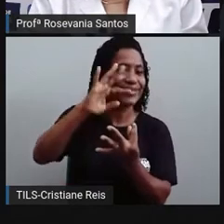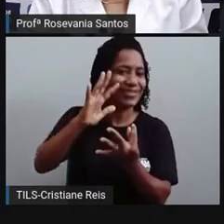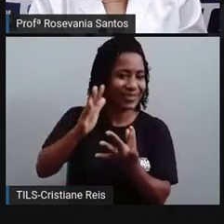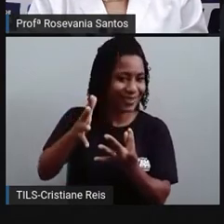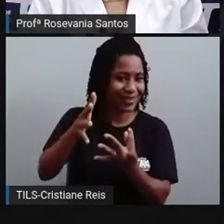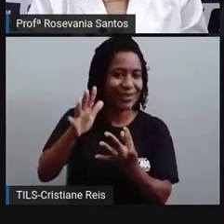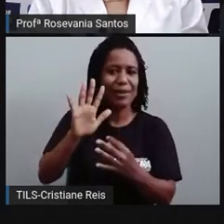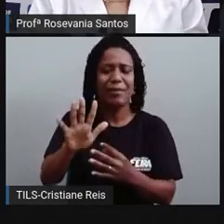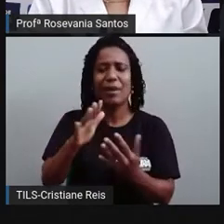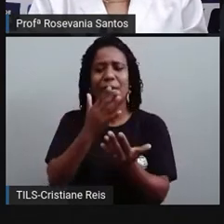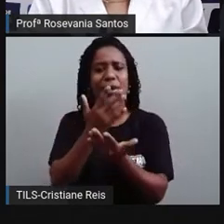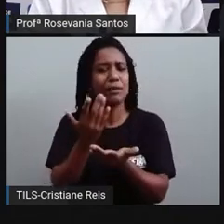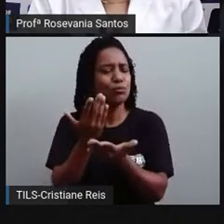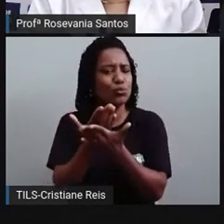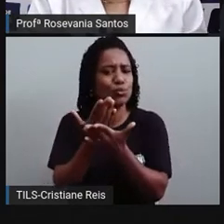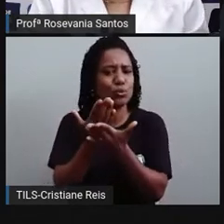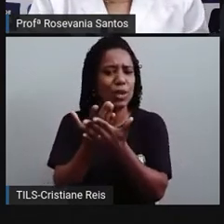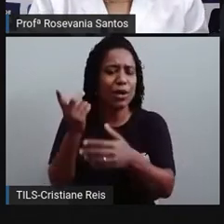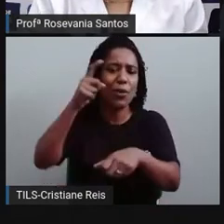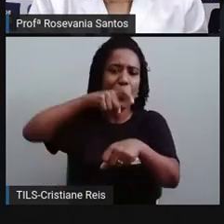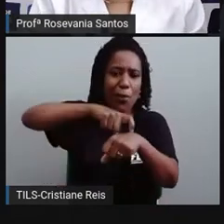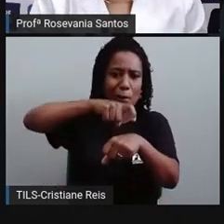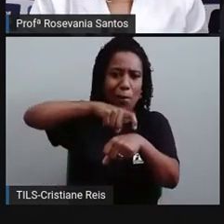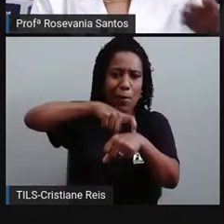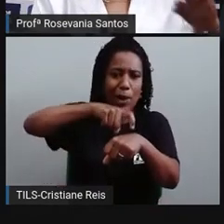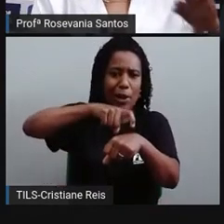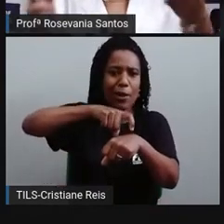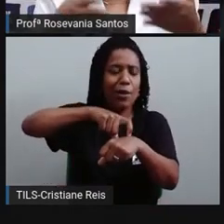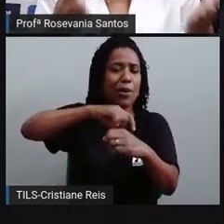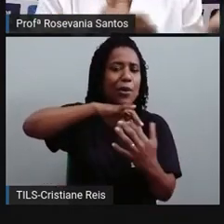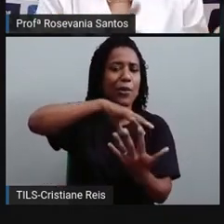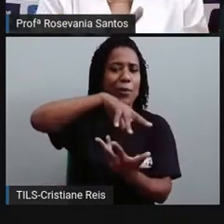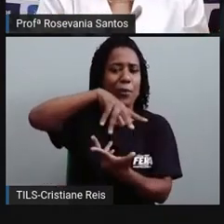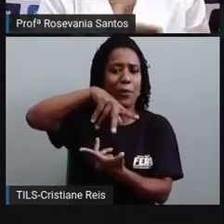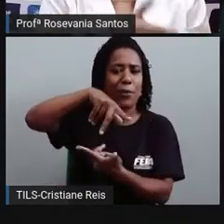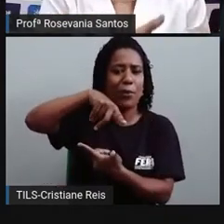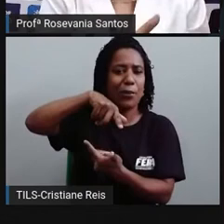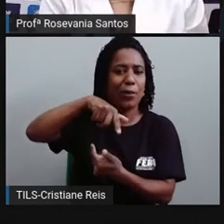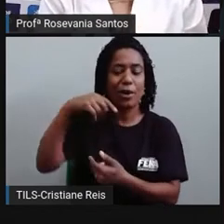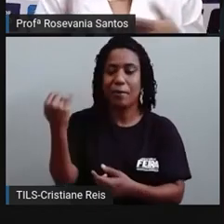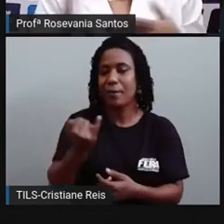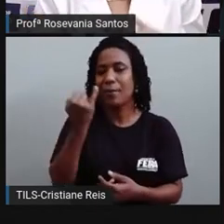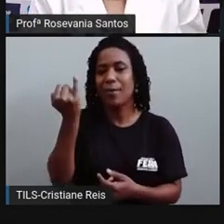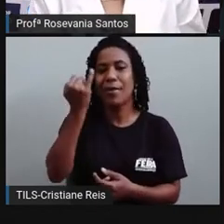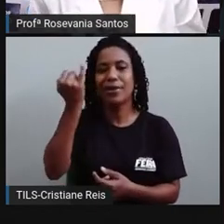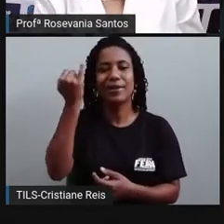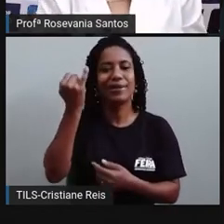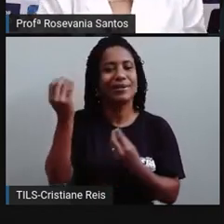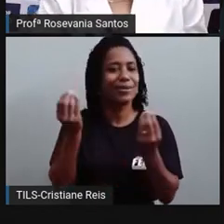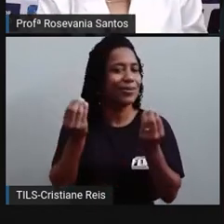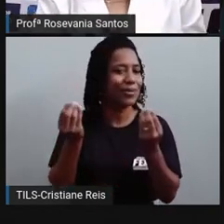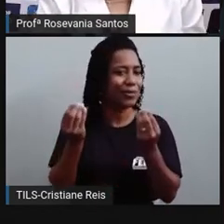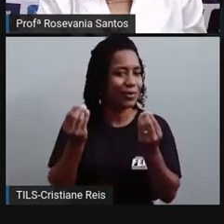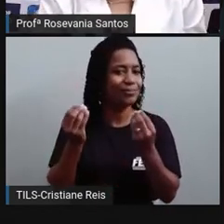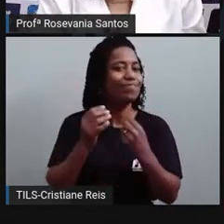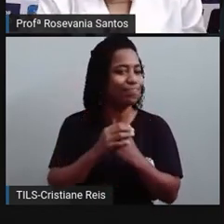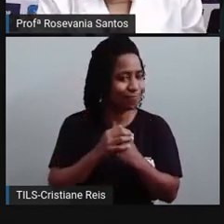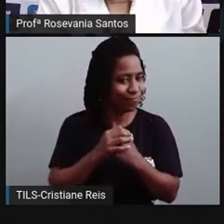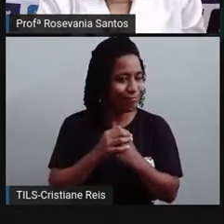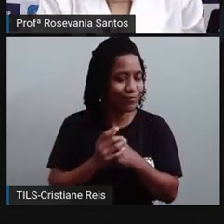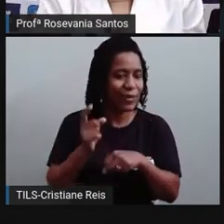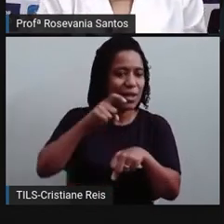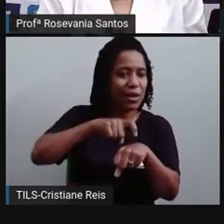horários. Qual será a importância, né? Que tem eu estar falando desse movimento. Para a gente estar falando aqui, né? Dos cursos